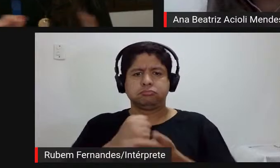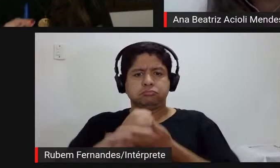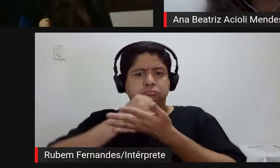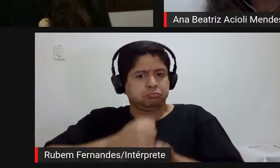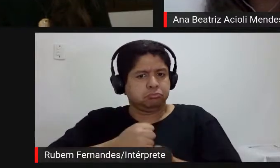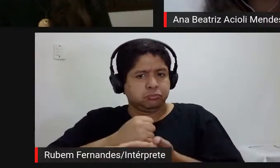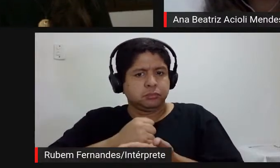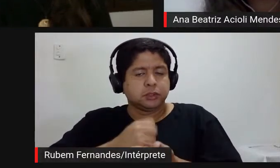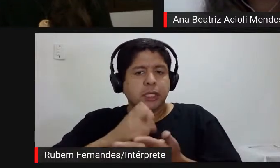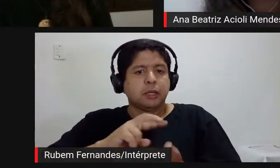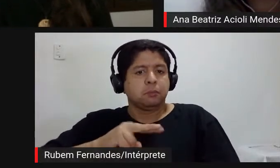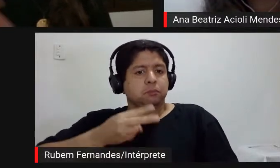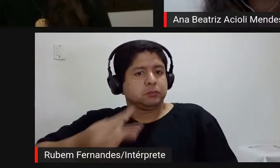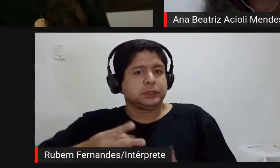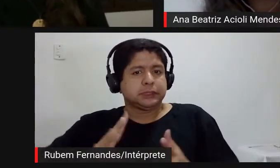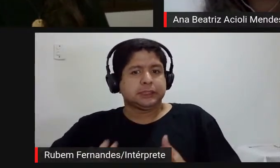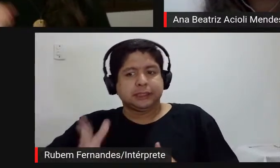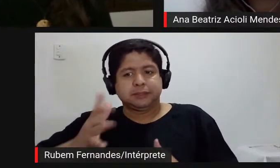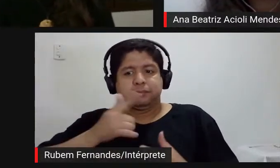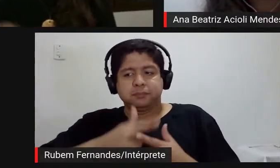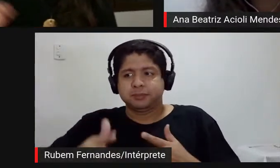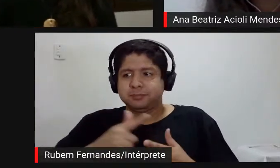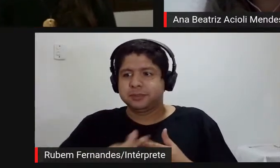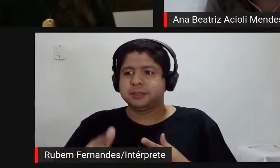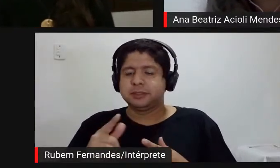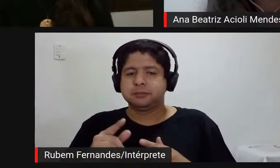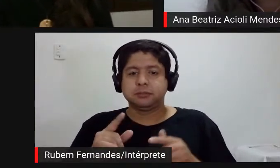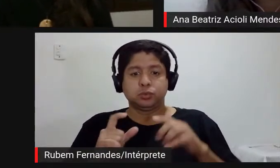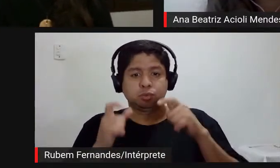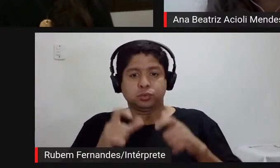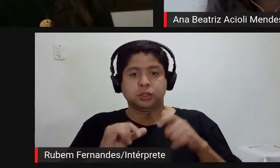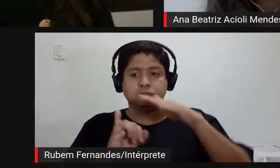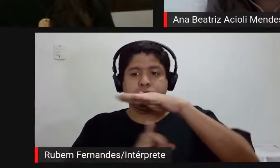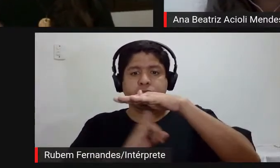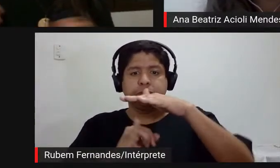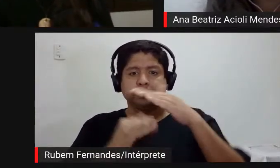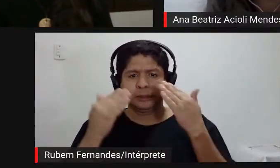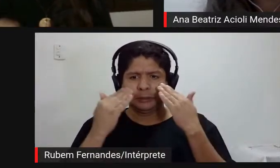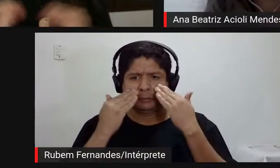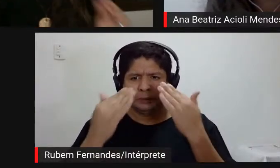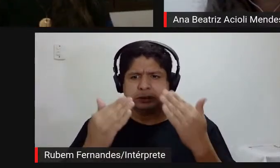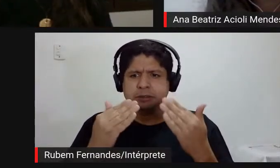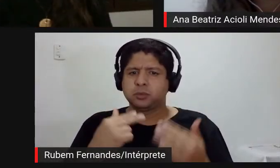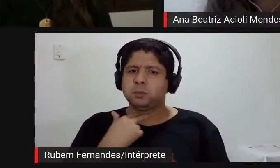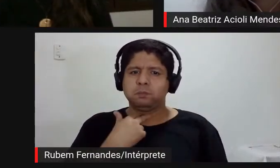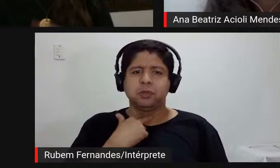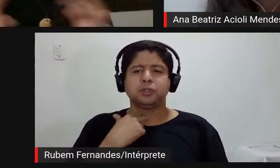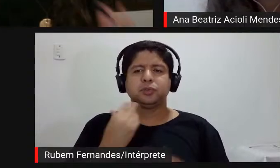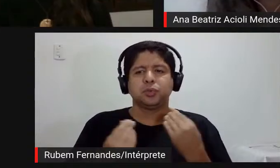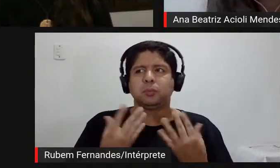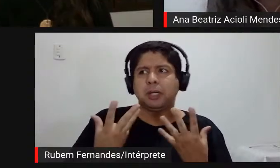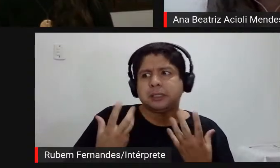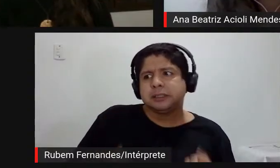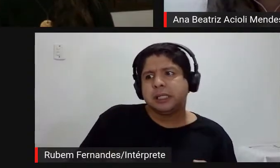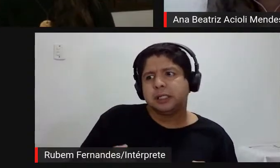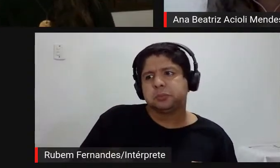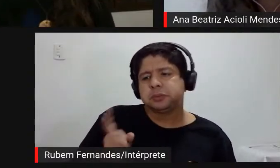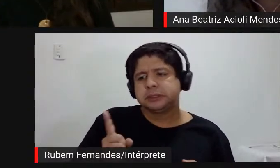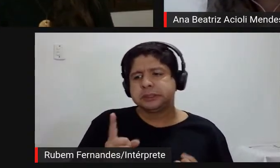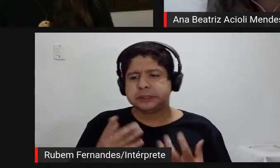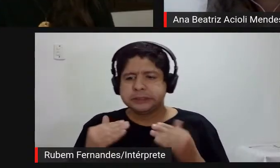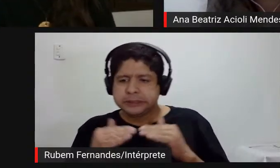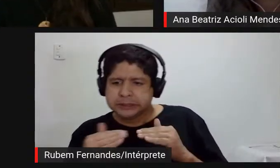reverter aquela situação olha a instituição tá falando que não pode apresentar certas obras e aí vocês vão aceitar vão fazer essa concessão